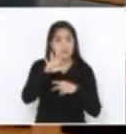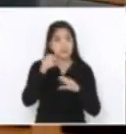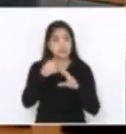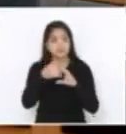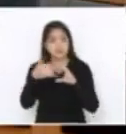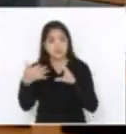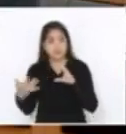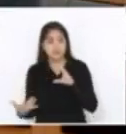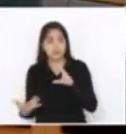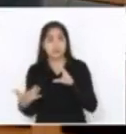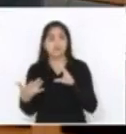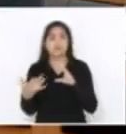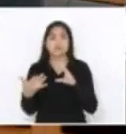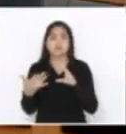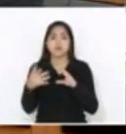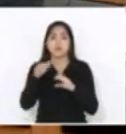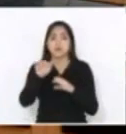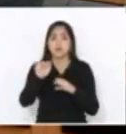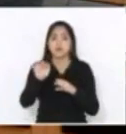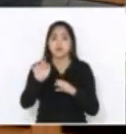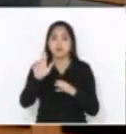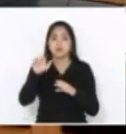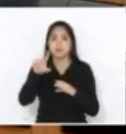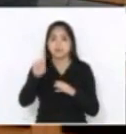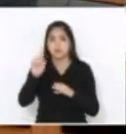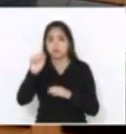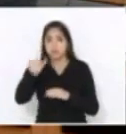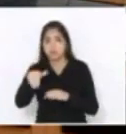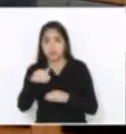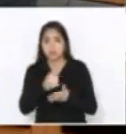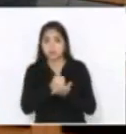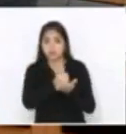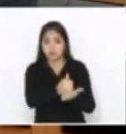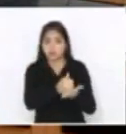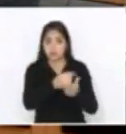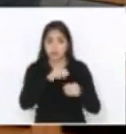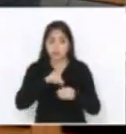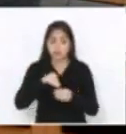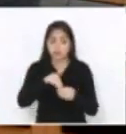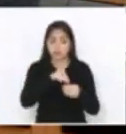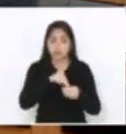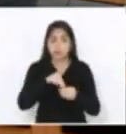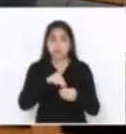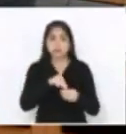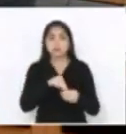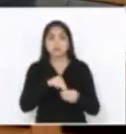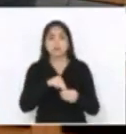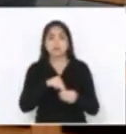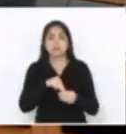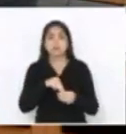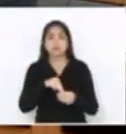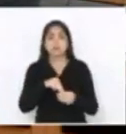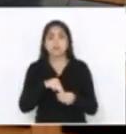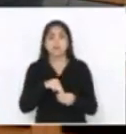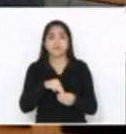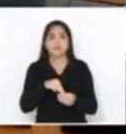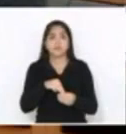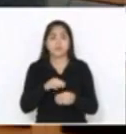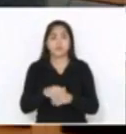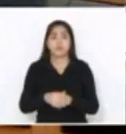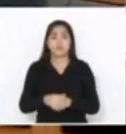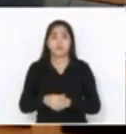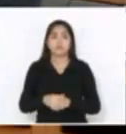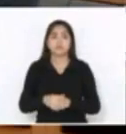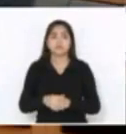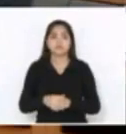FUNDAM como um instrumento de apoio aos municípios, me parece que... Eu entendo, deputado Kvalckini, não entendo que seja a sua intenção.